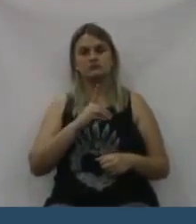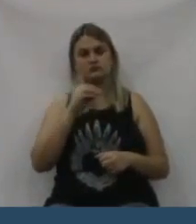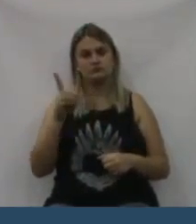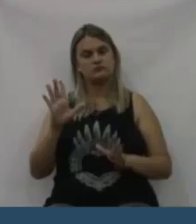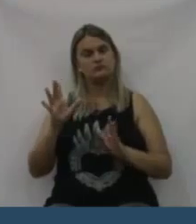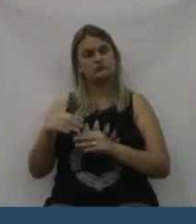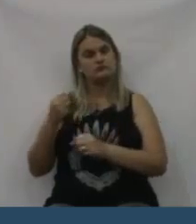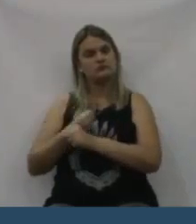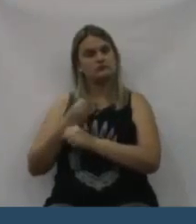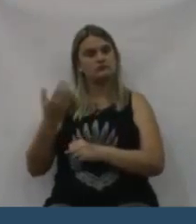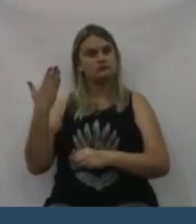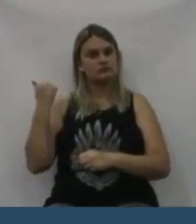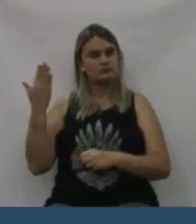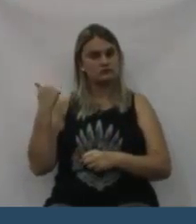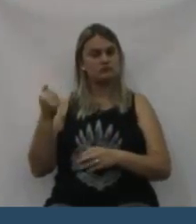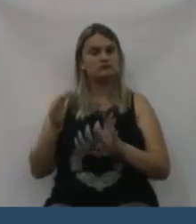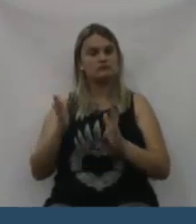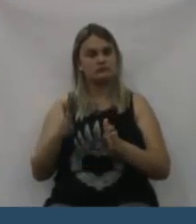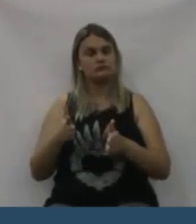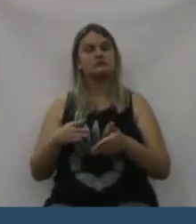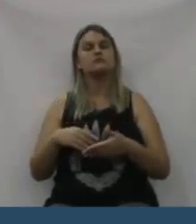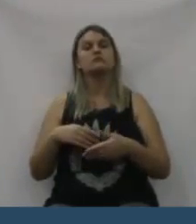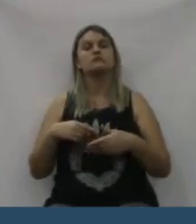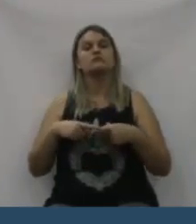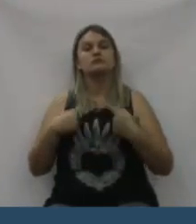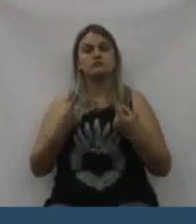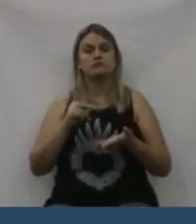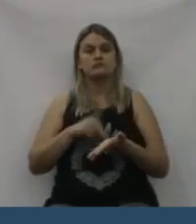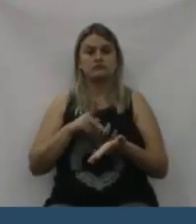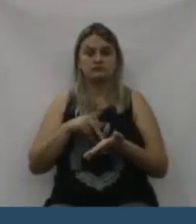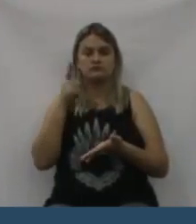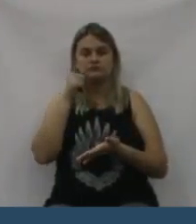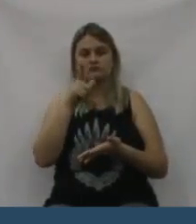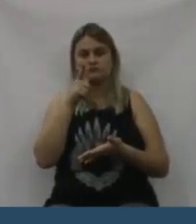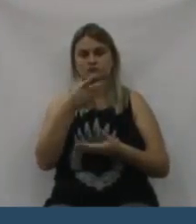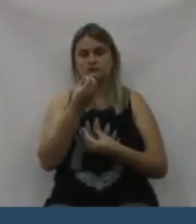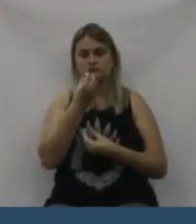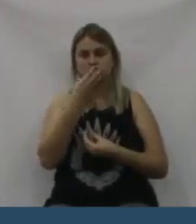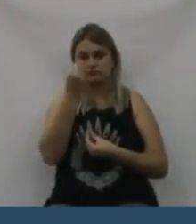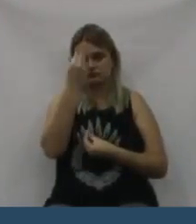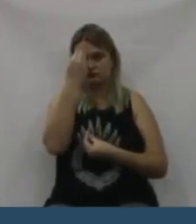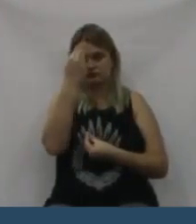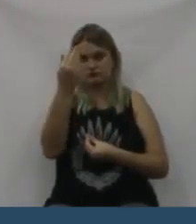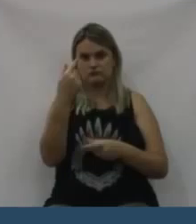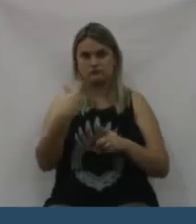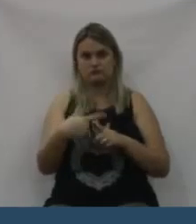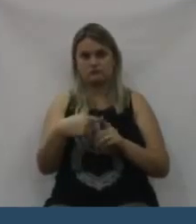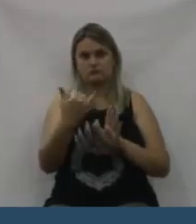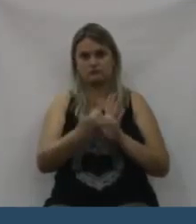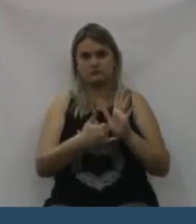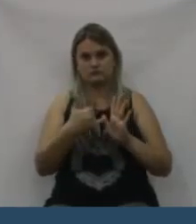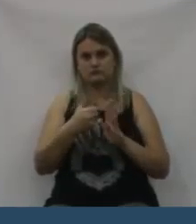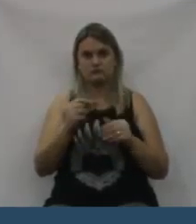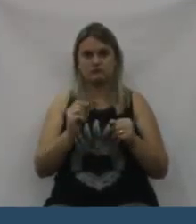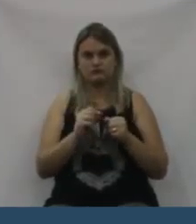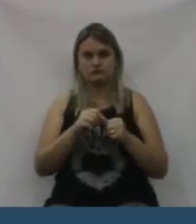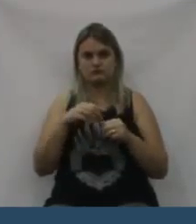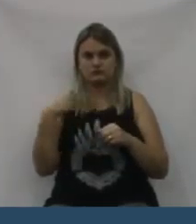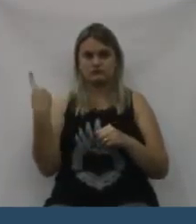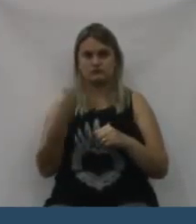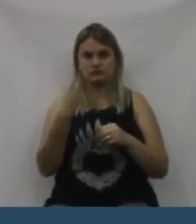condição também de melhoria na iluminação naquela região. Então, eu quero realmente agradecer a